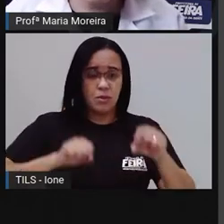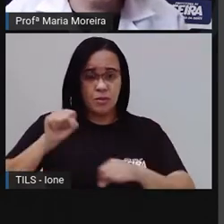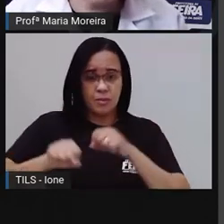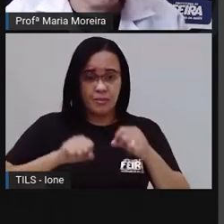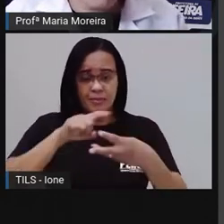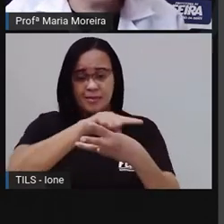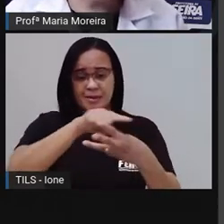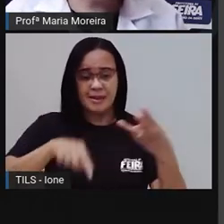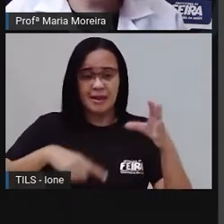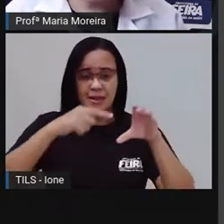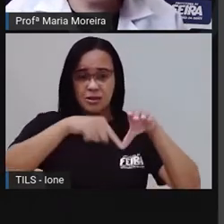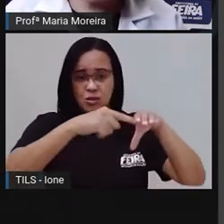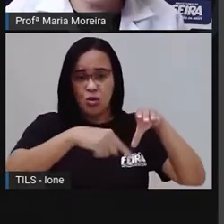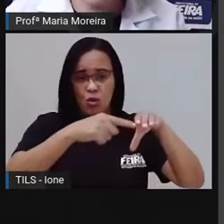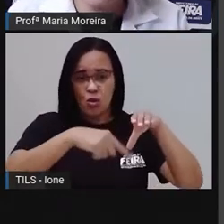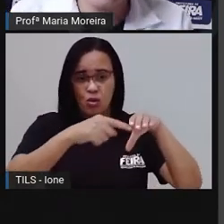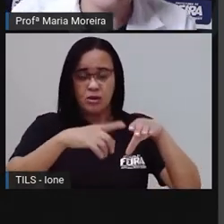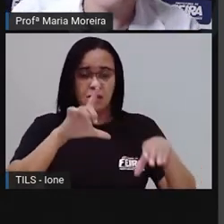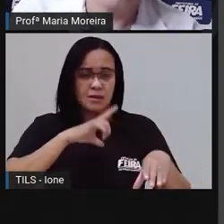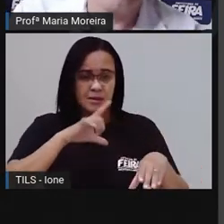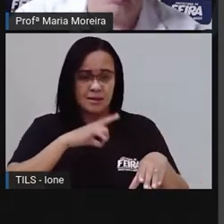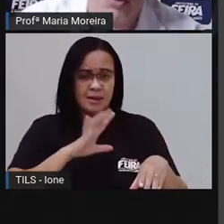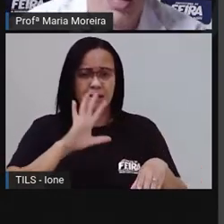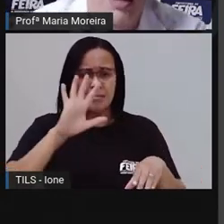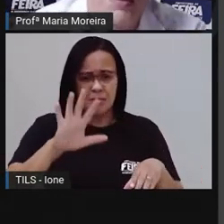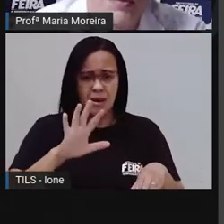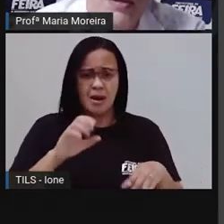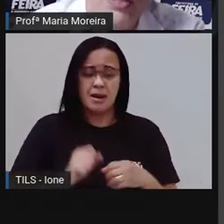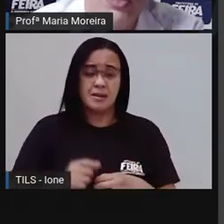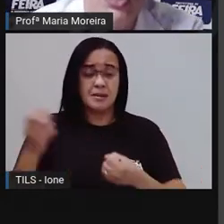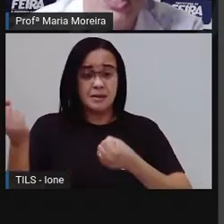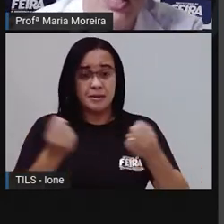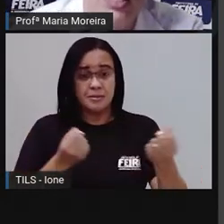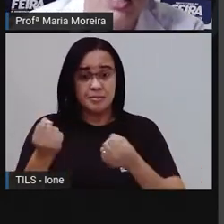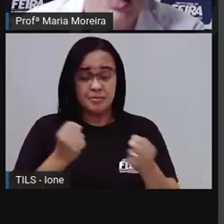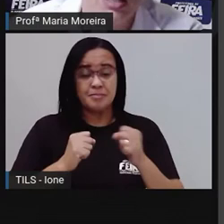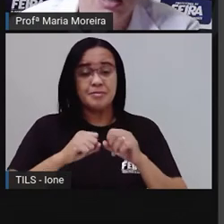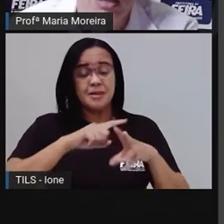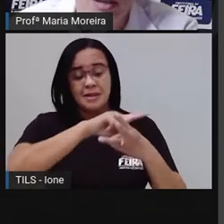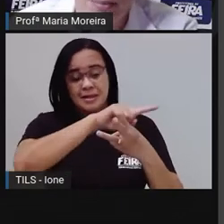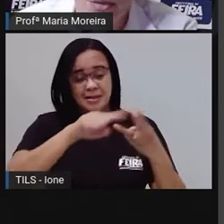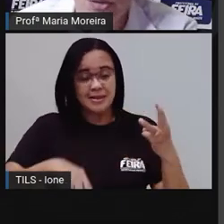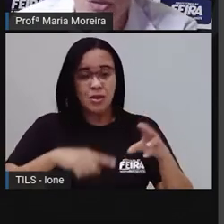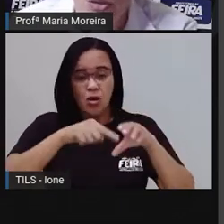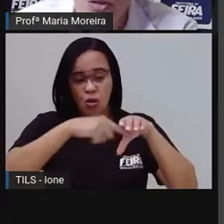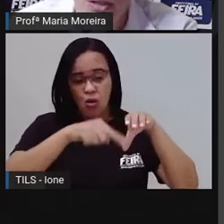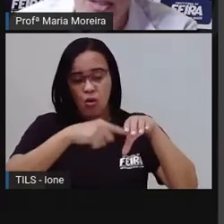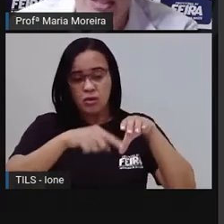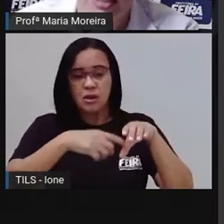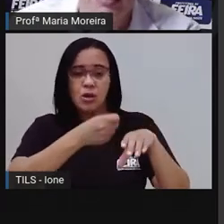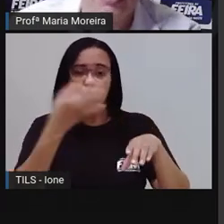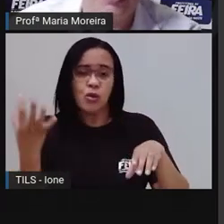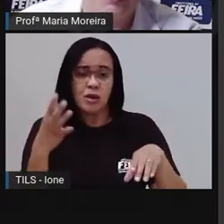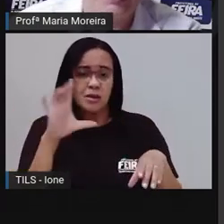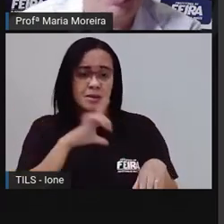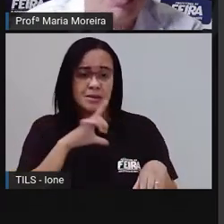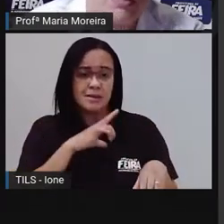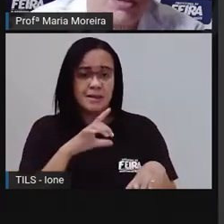terão quatro triciclos, né? Vamos lá. Deixa a prova só colocar aqui.